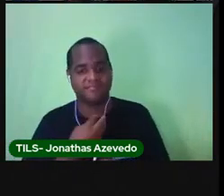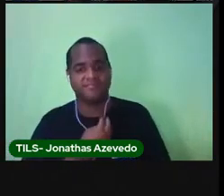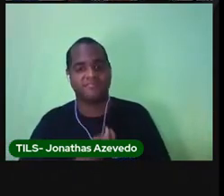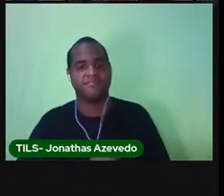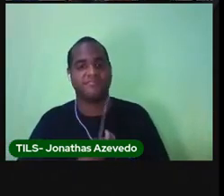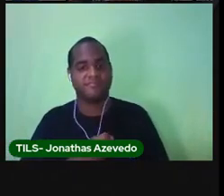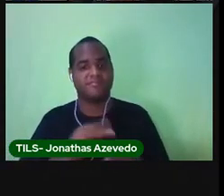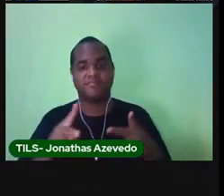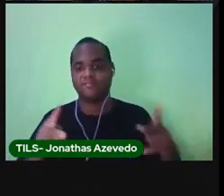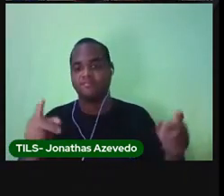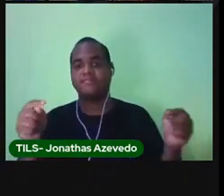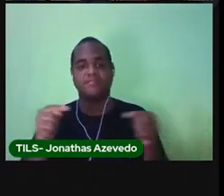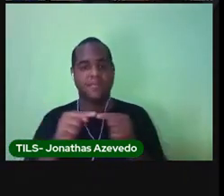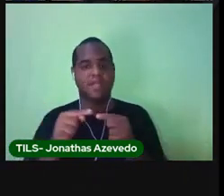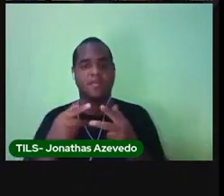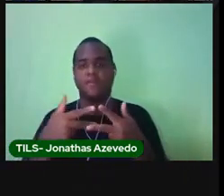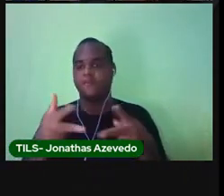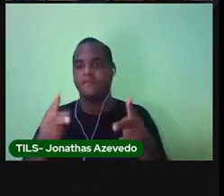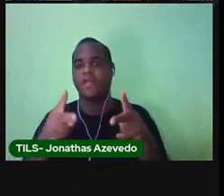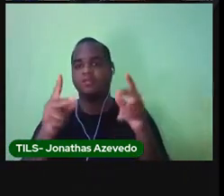continuando o nosso assunto.